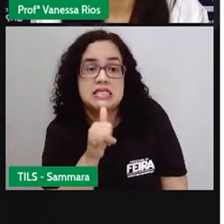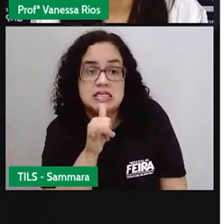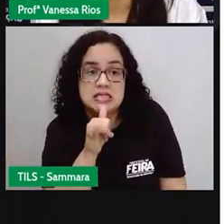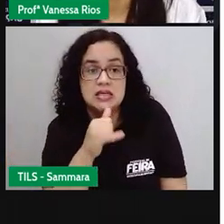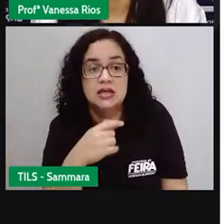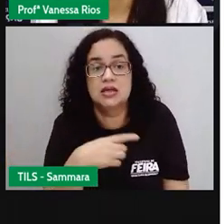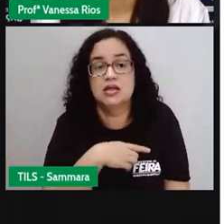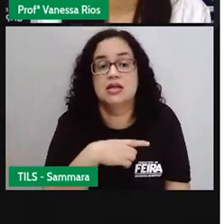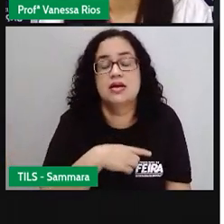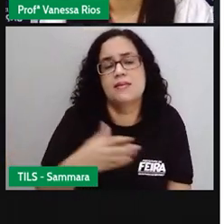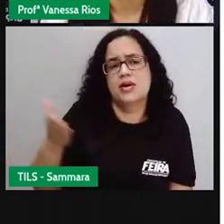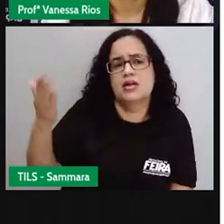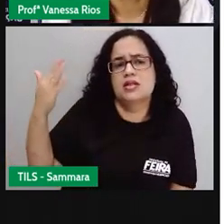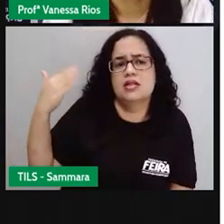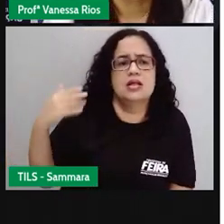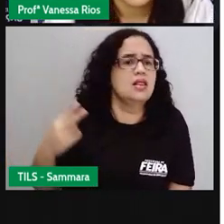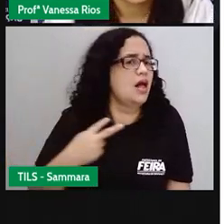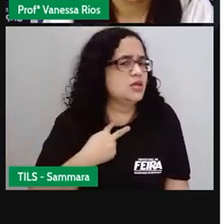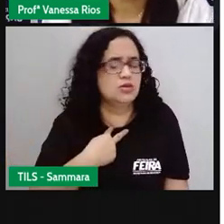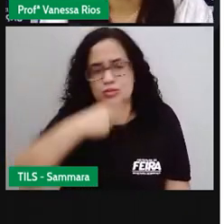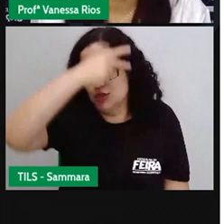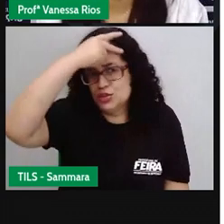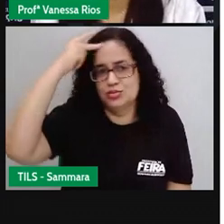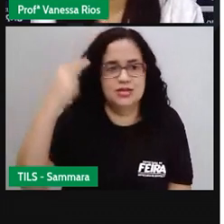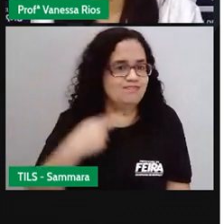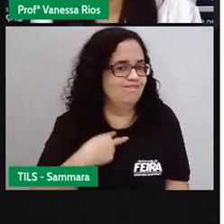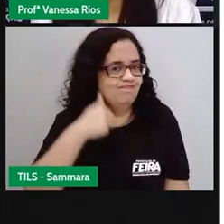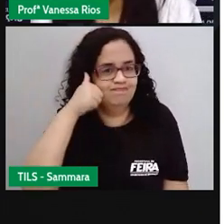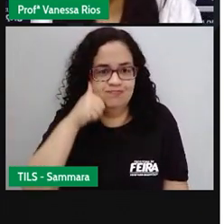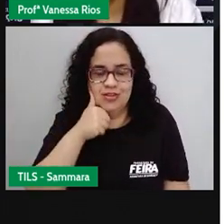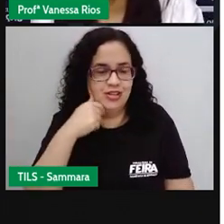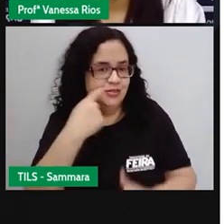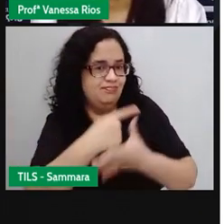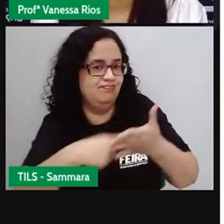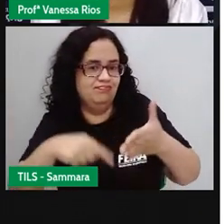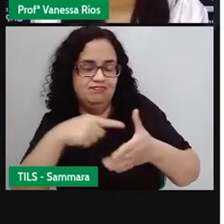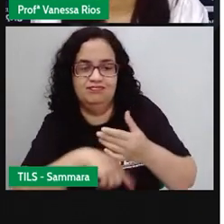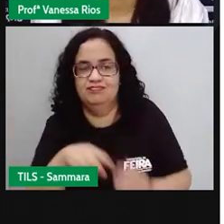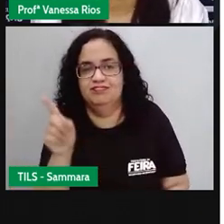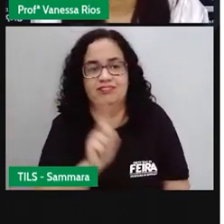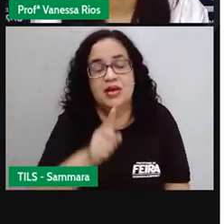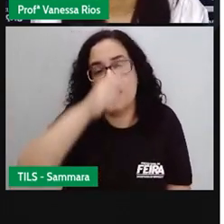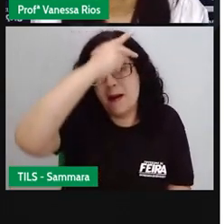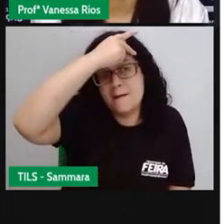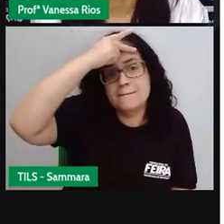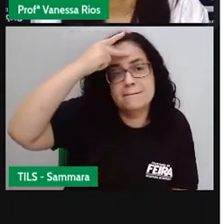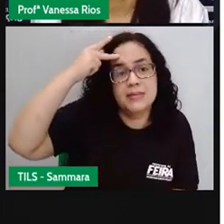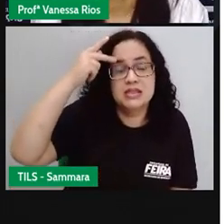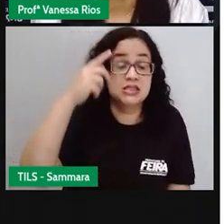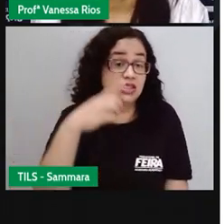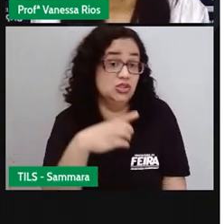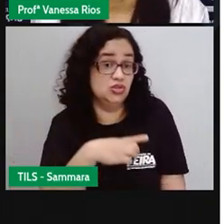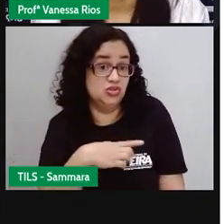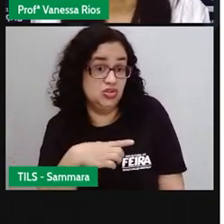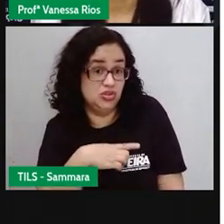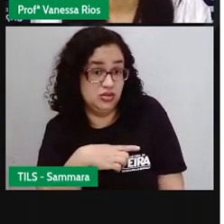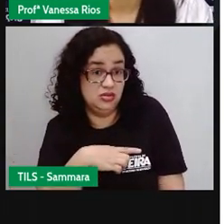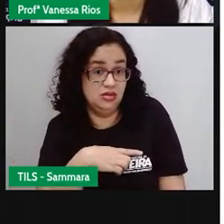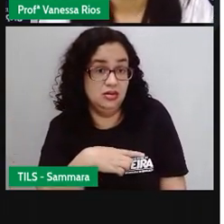existia uma época em que nem todo mundo podia votar, em que as mulheres não votavam, em que as pessoas que tinham um poder